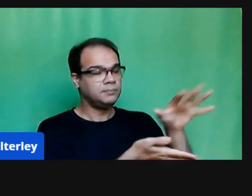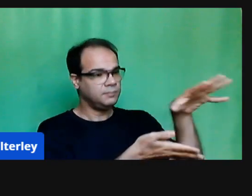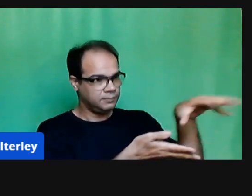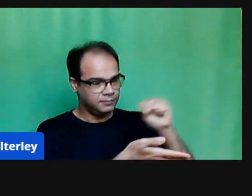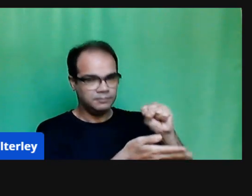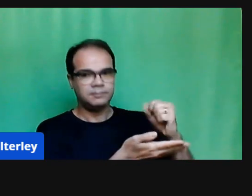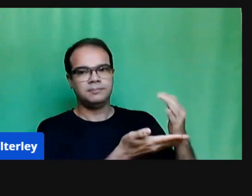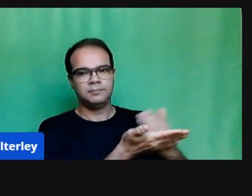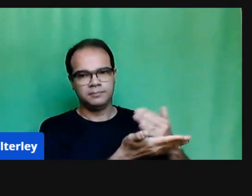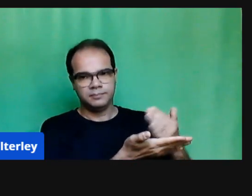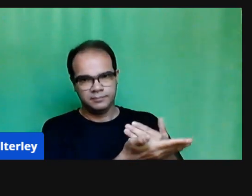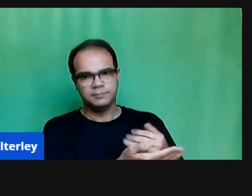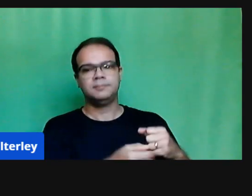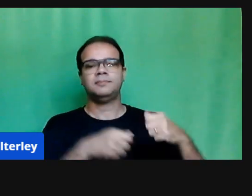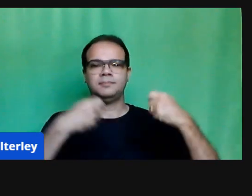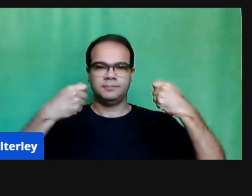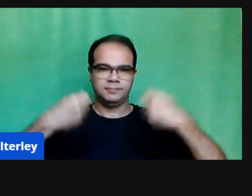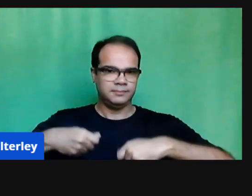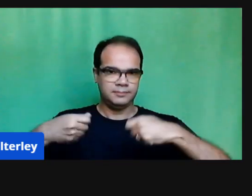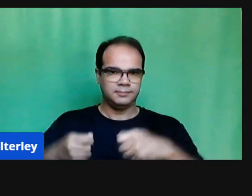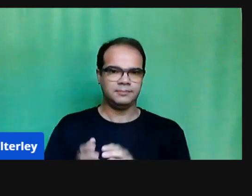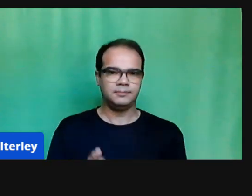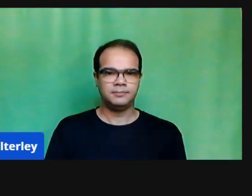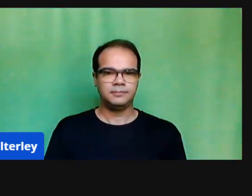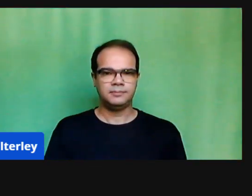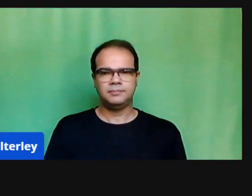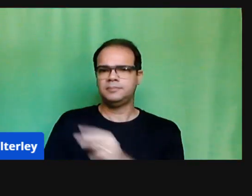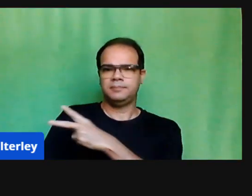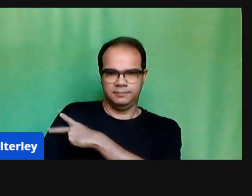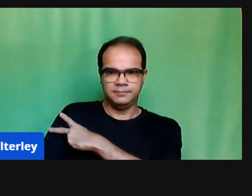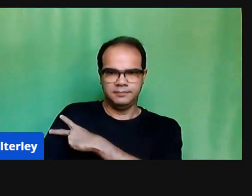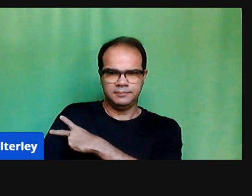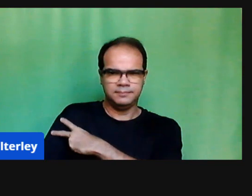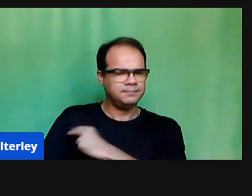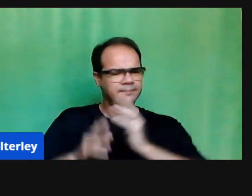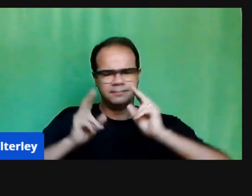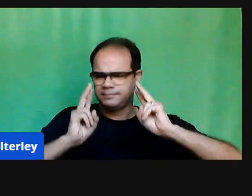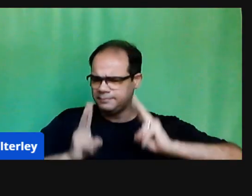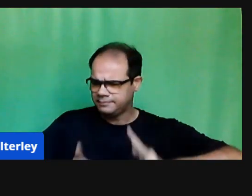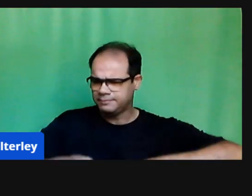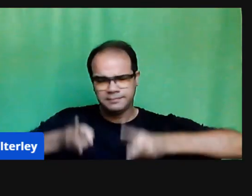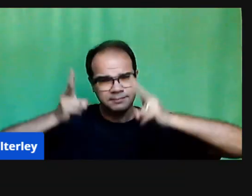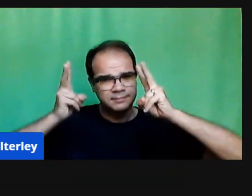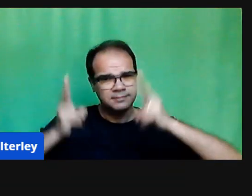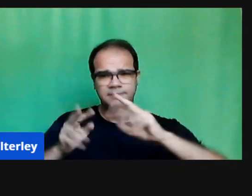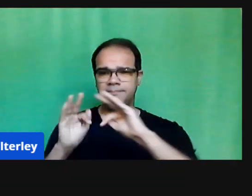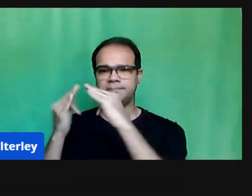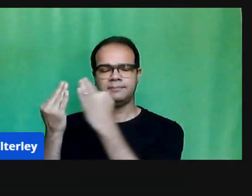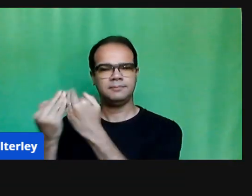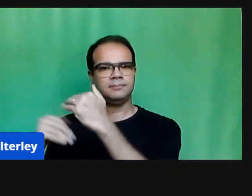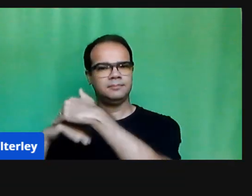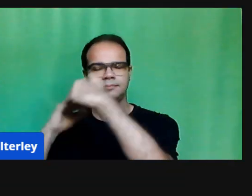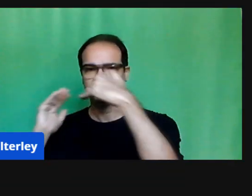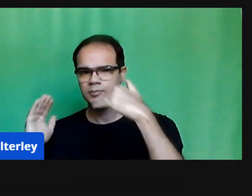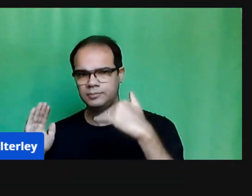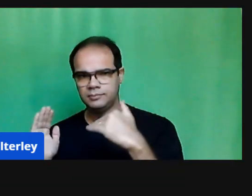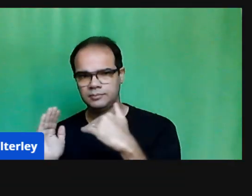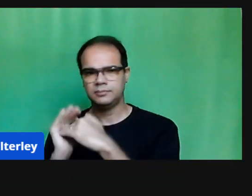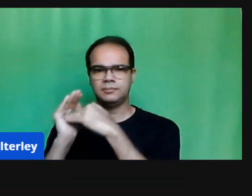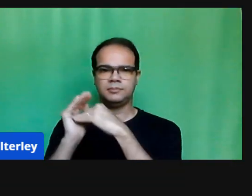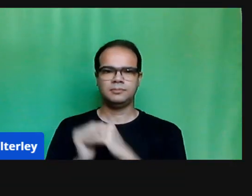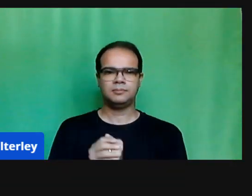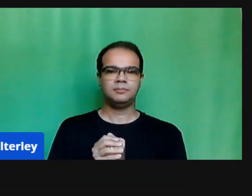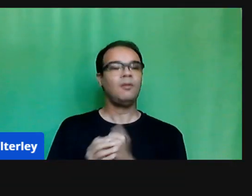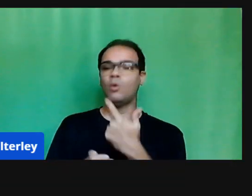de todas as crianças, segundo ano, nós estamos tratando especificamente aqui, mas também de todas as